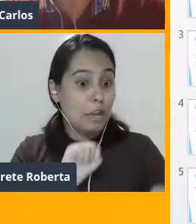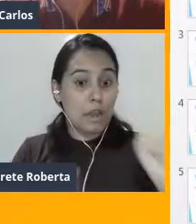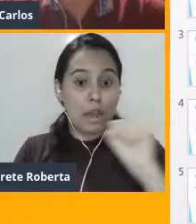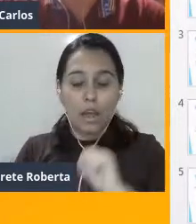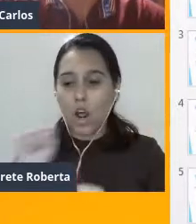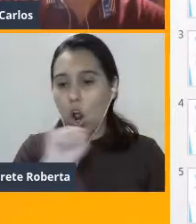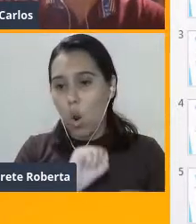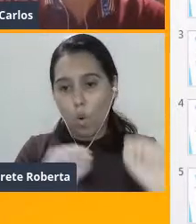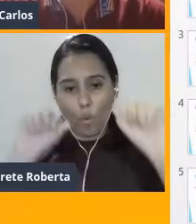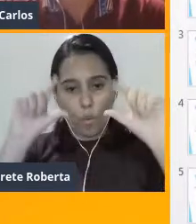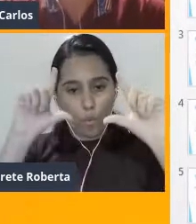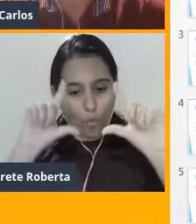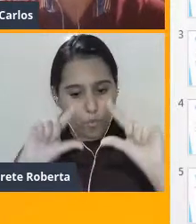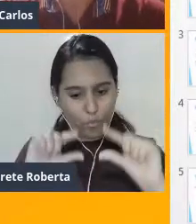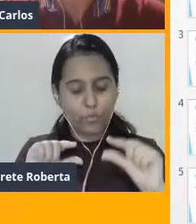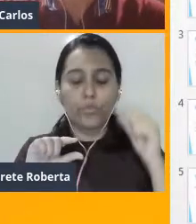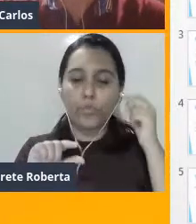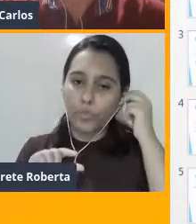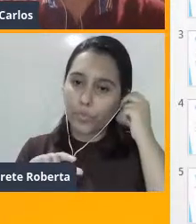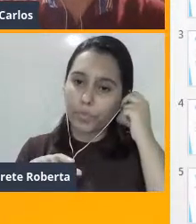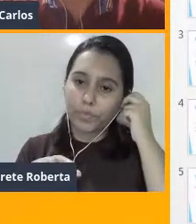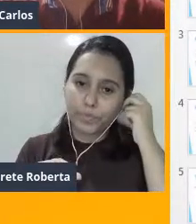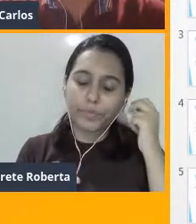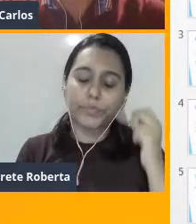geração, certo?